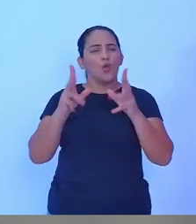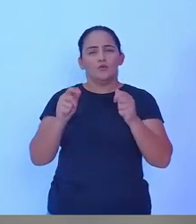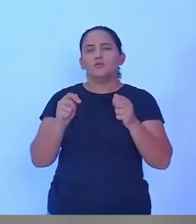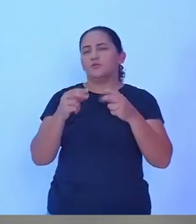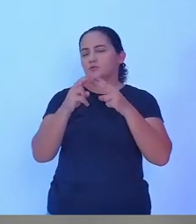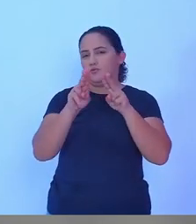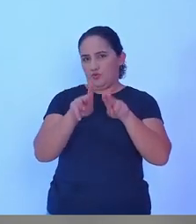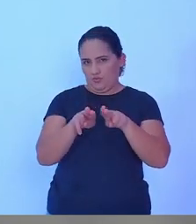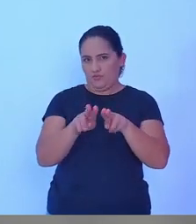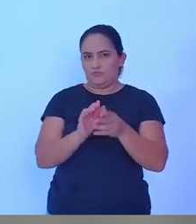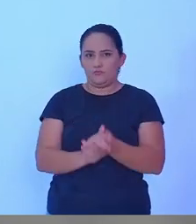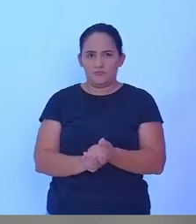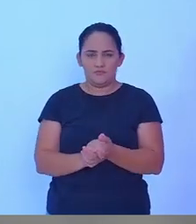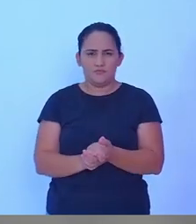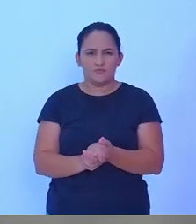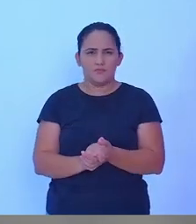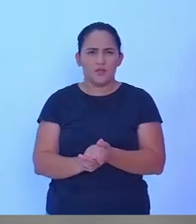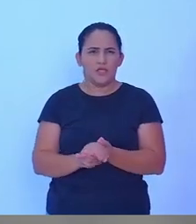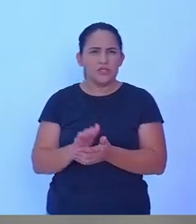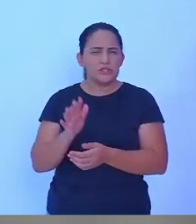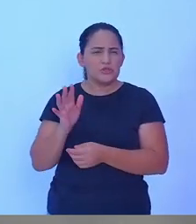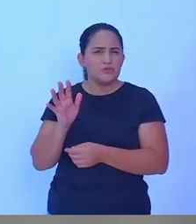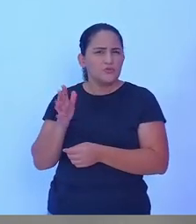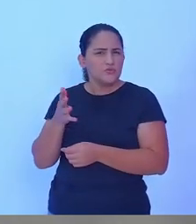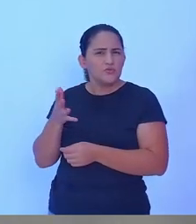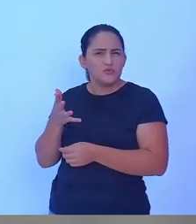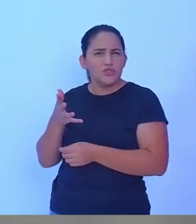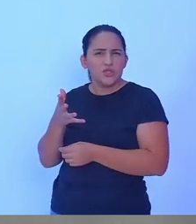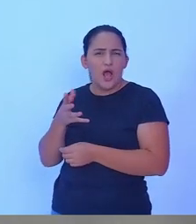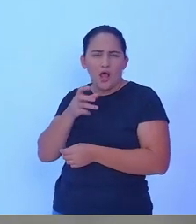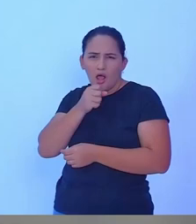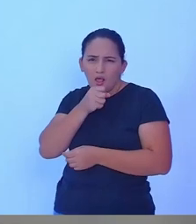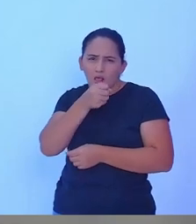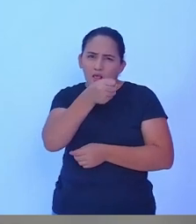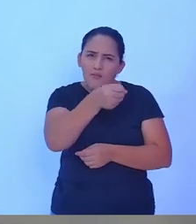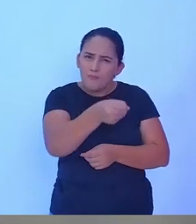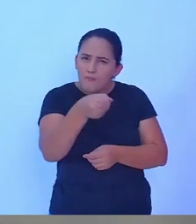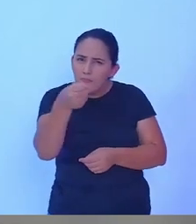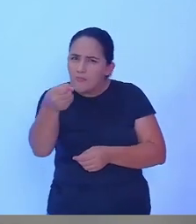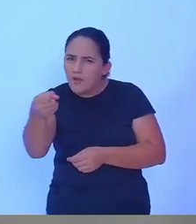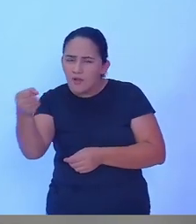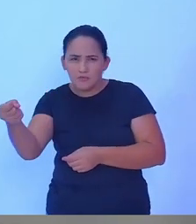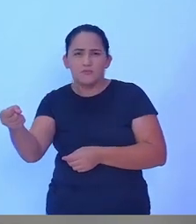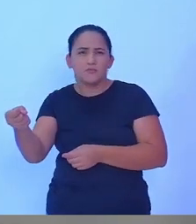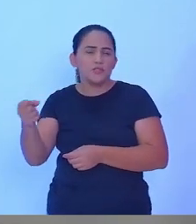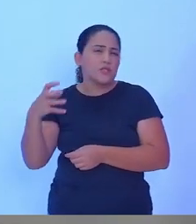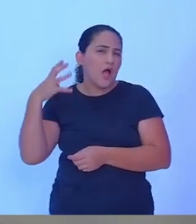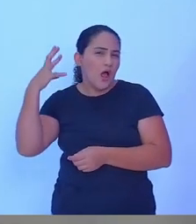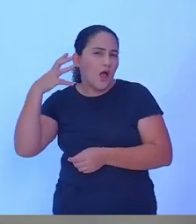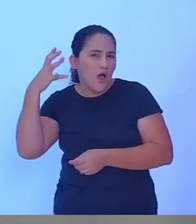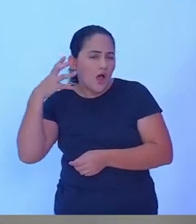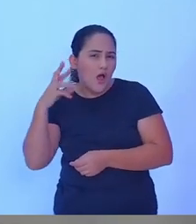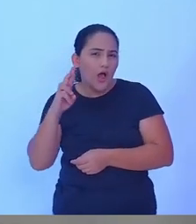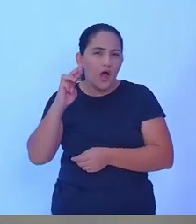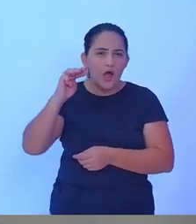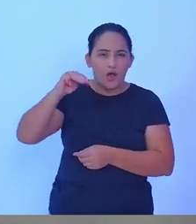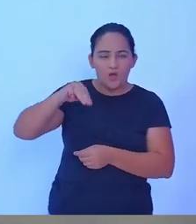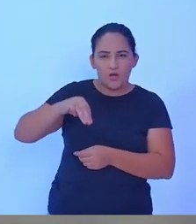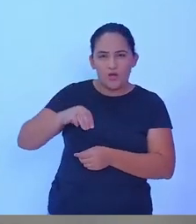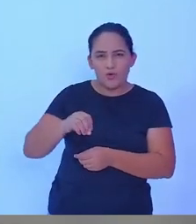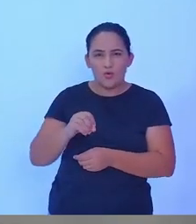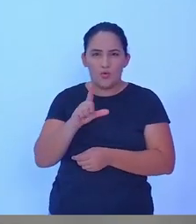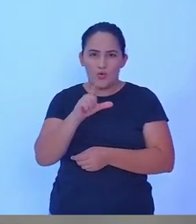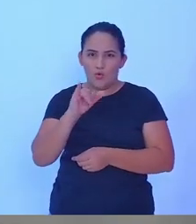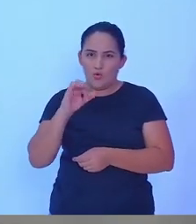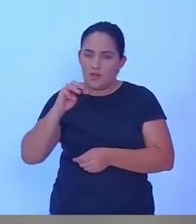Nós já fizemos uma série de entrevistas através da Rádio Rolim, onde todos estavam presentes, menos a Valkyria,